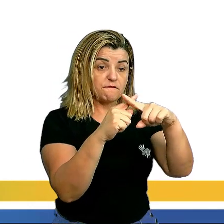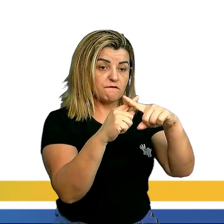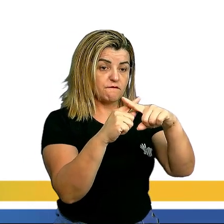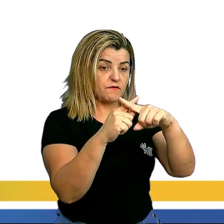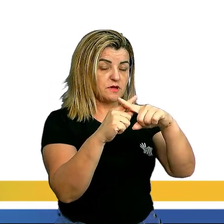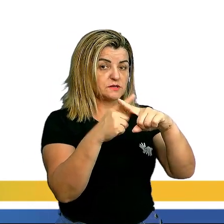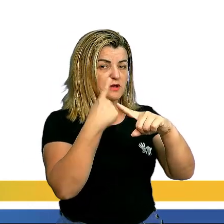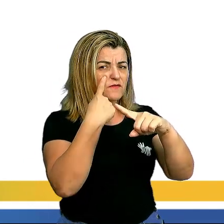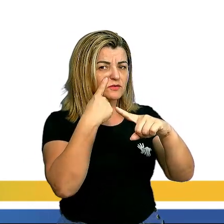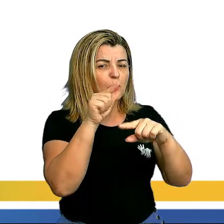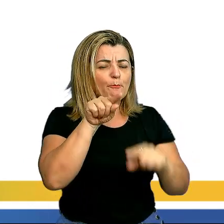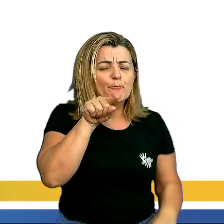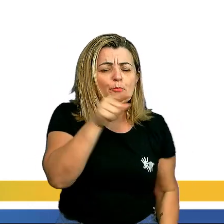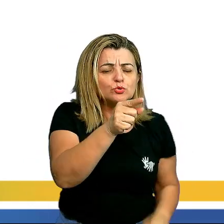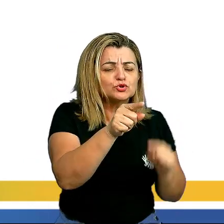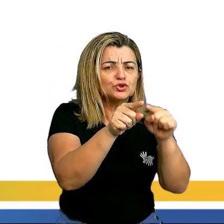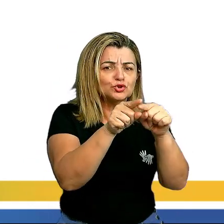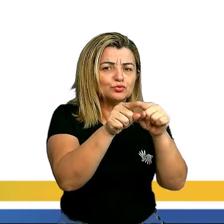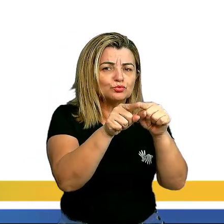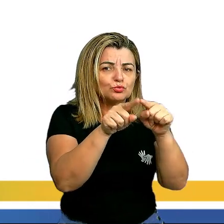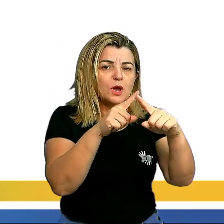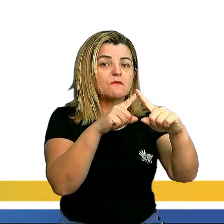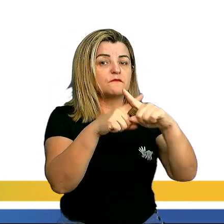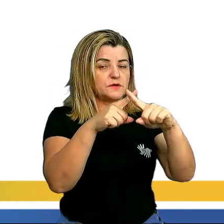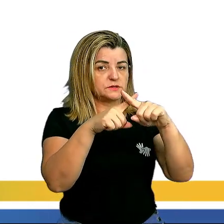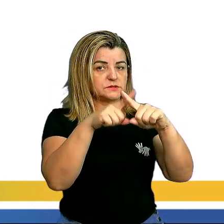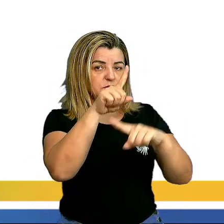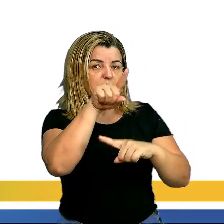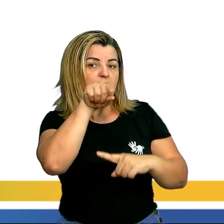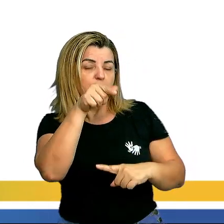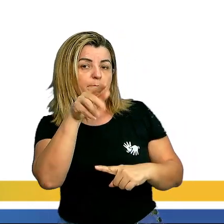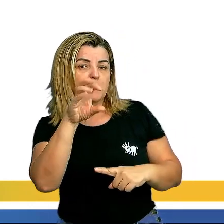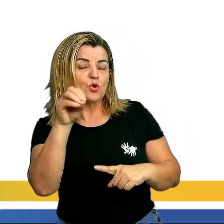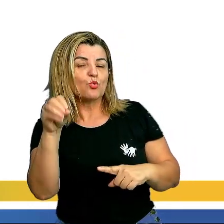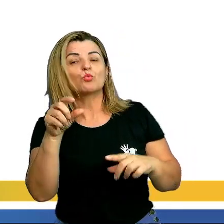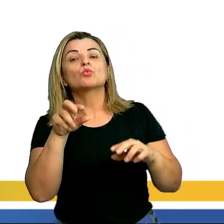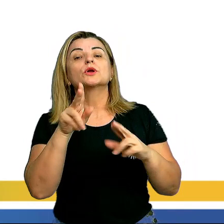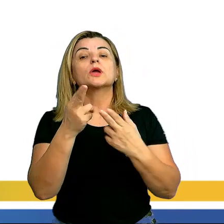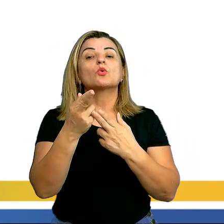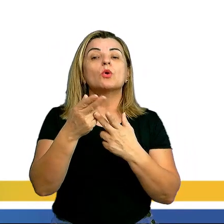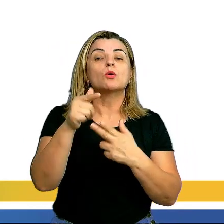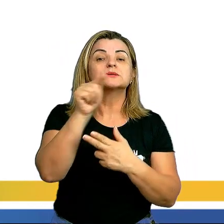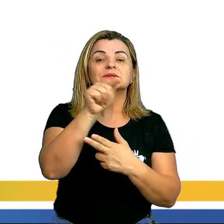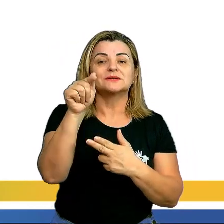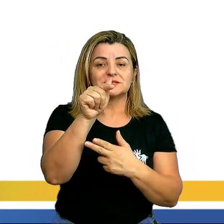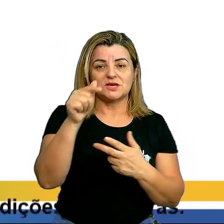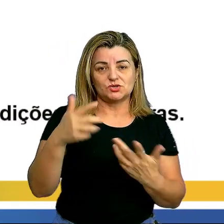vezes é o D, tudo bem? Vezes mil, que é igual a 77.